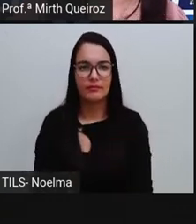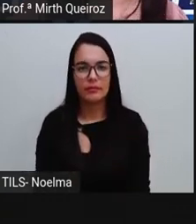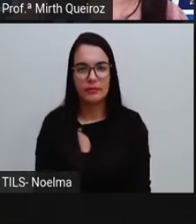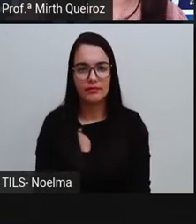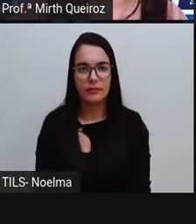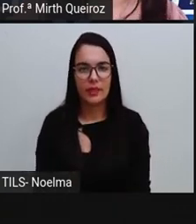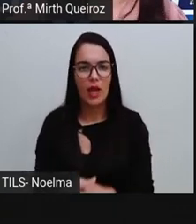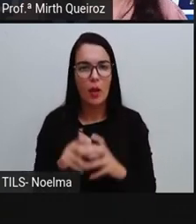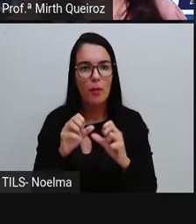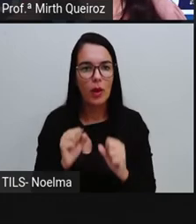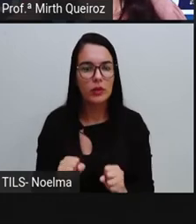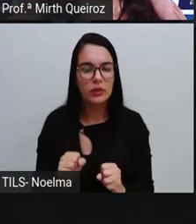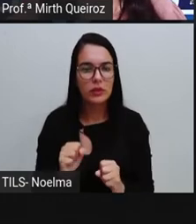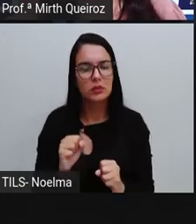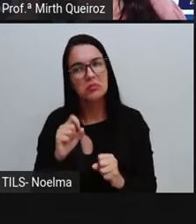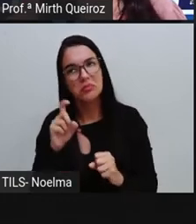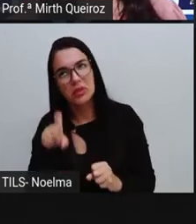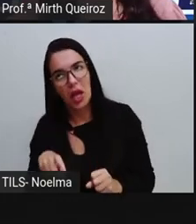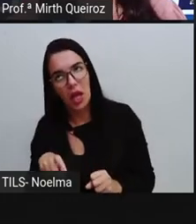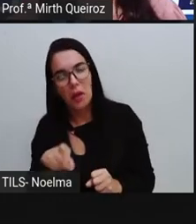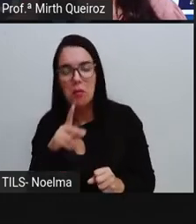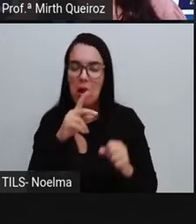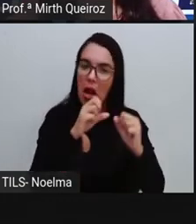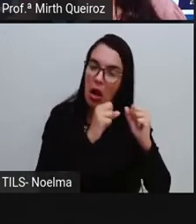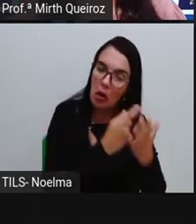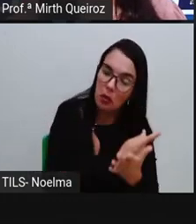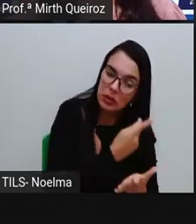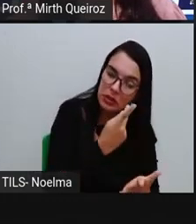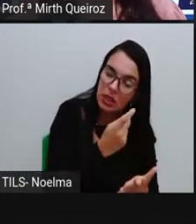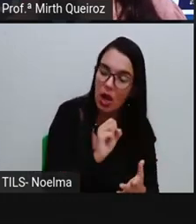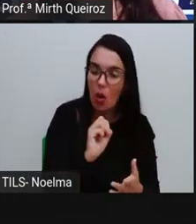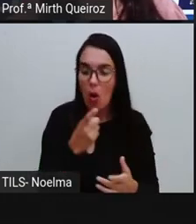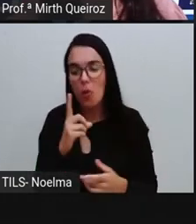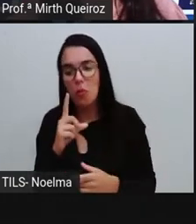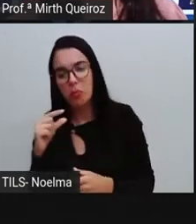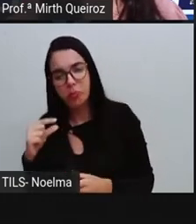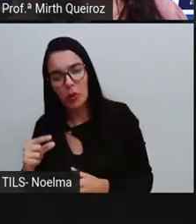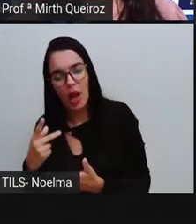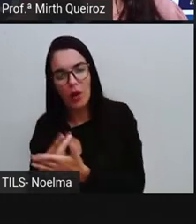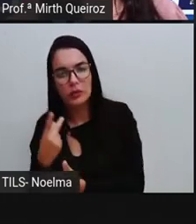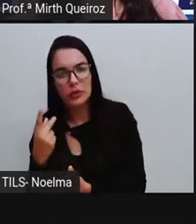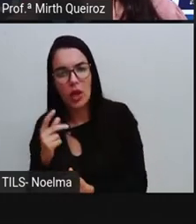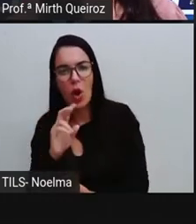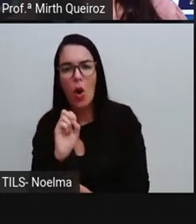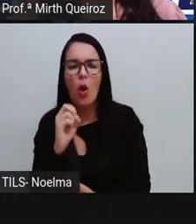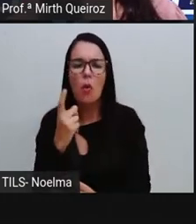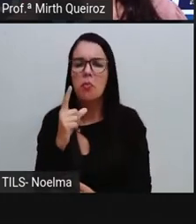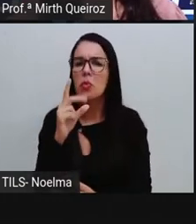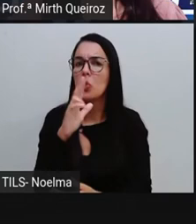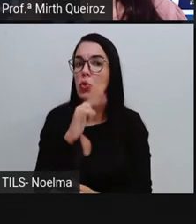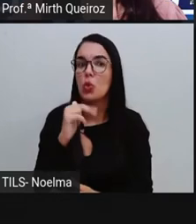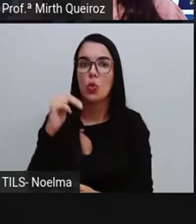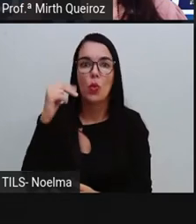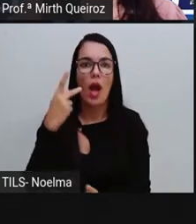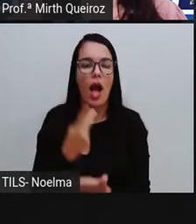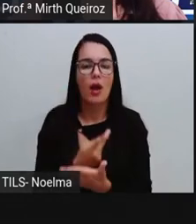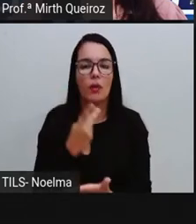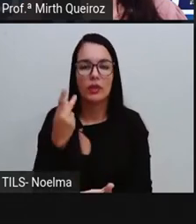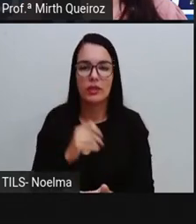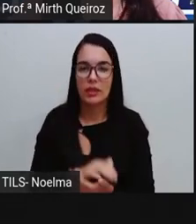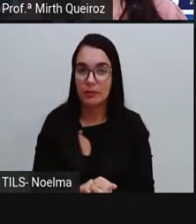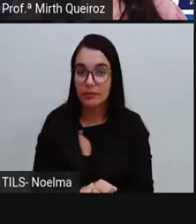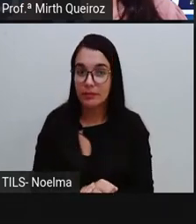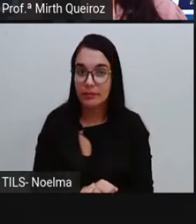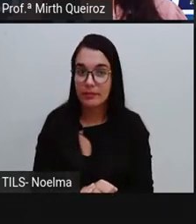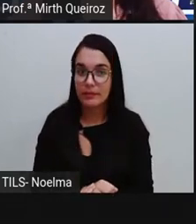Podendo ser provável ou pouco provável ou impossível. O vocês acham? Se eu ganhei de presente na